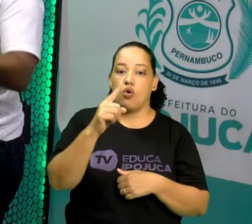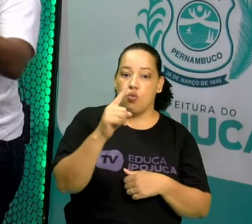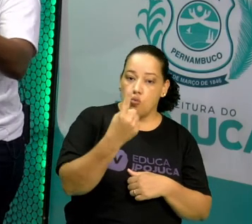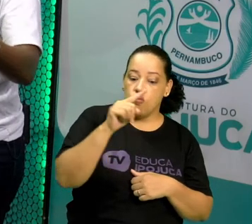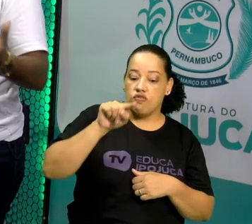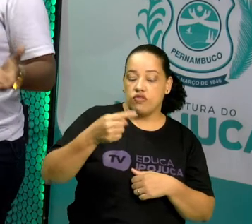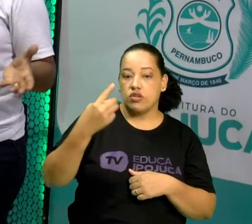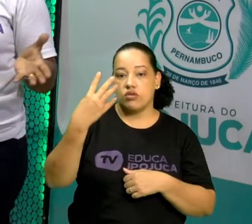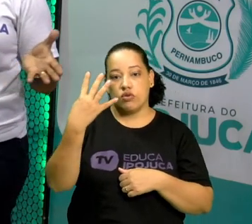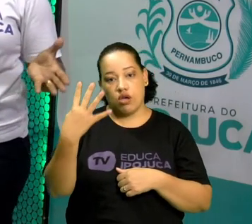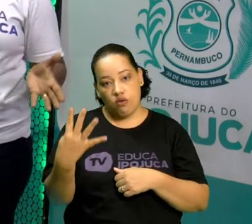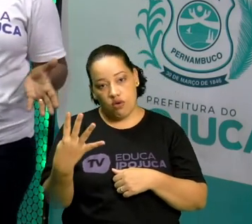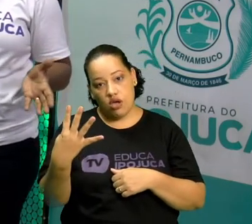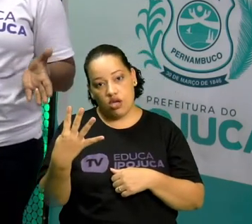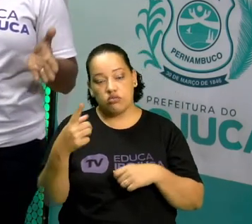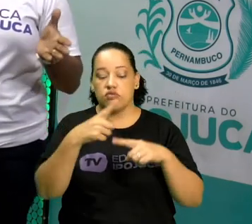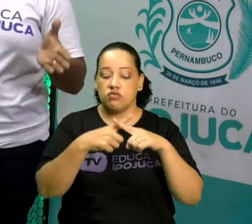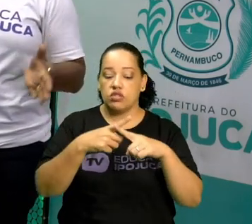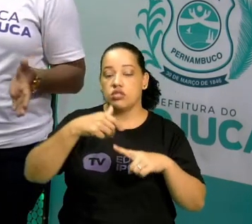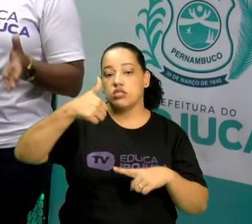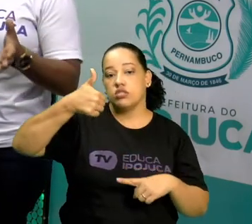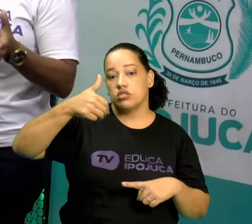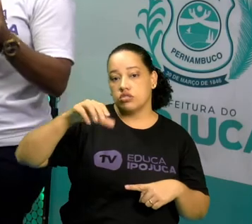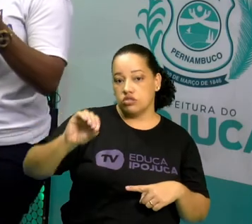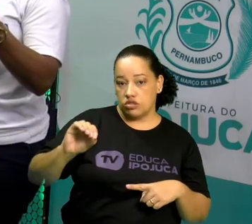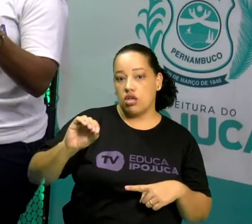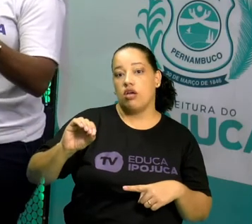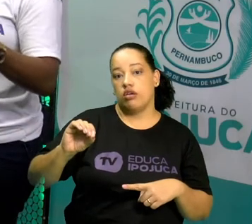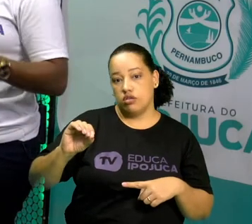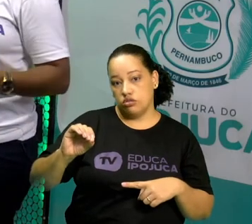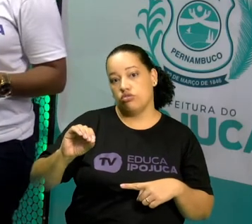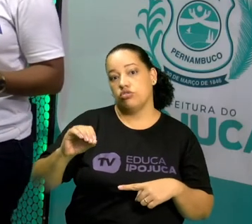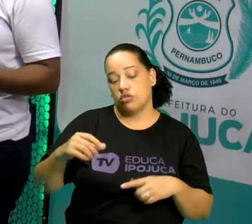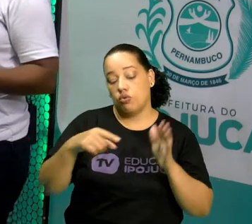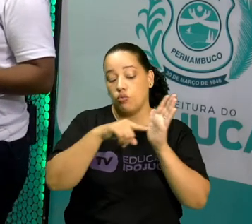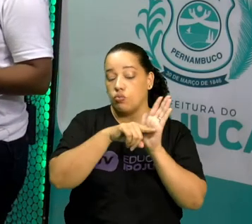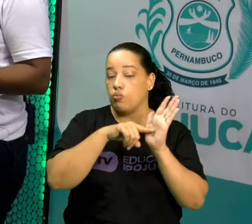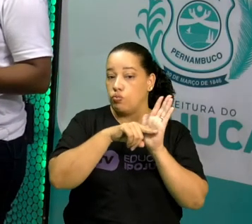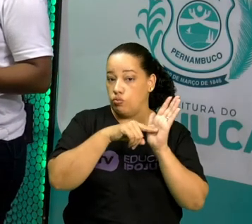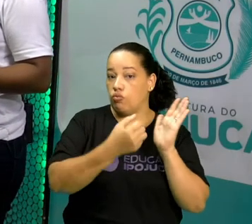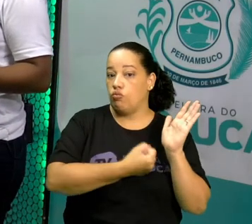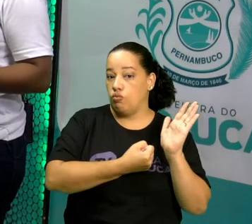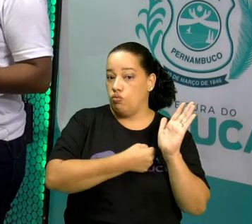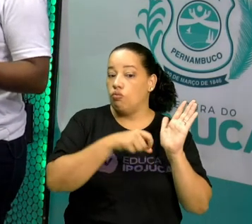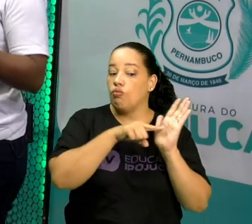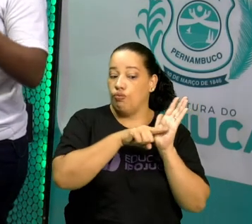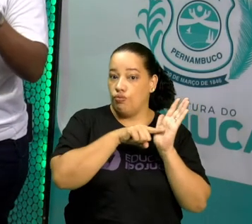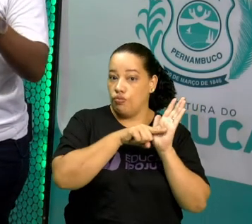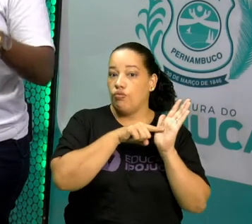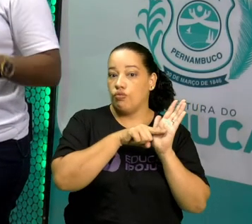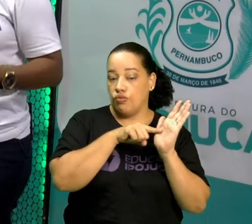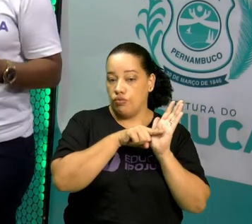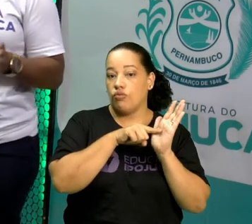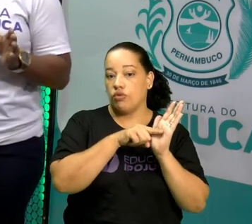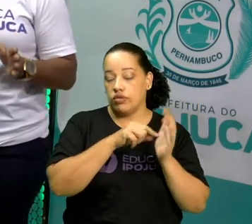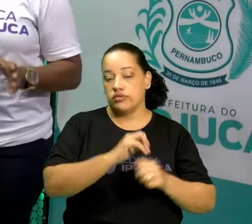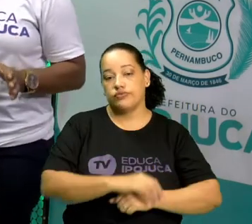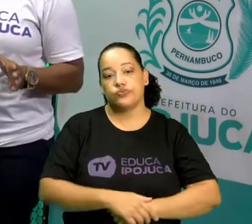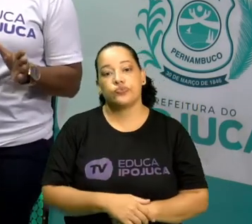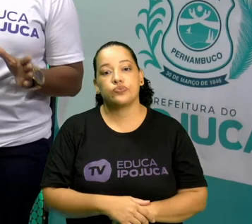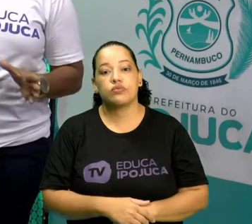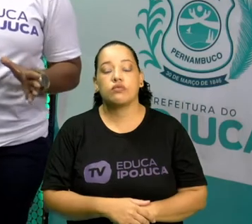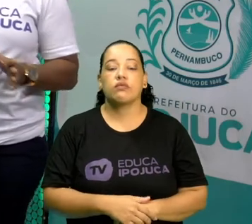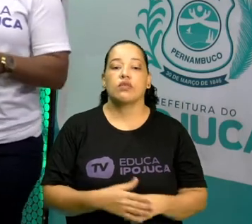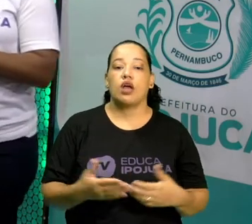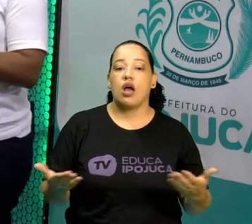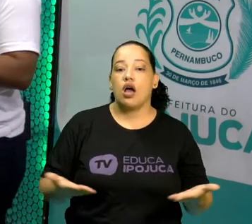vezes 10. Lembrando que o número pequeno, o expoente fica negativo. Ok? E, antes de encerrar a